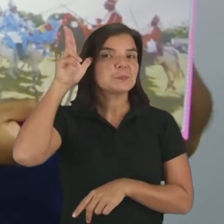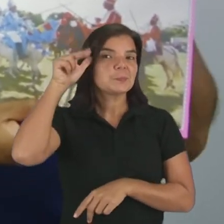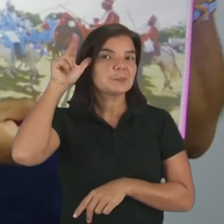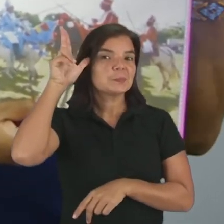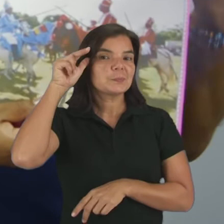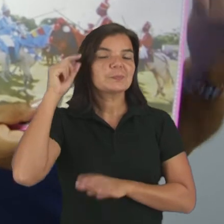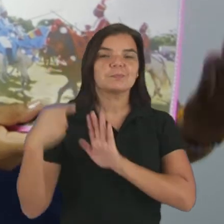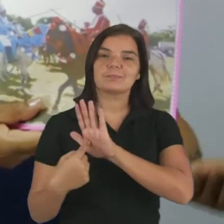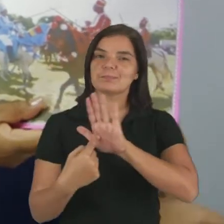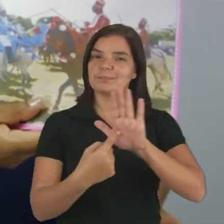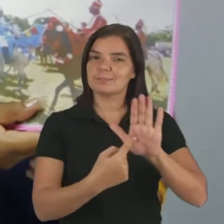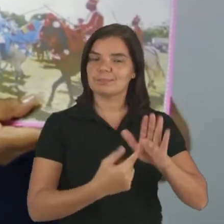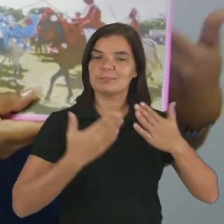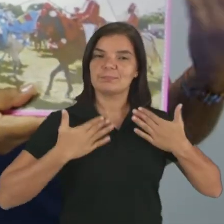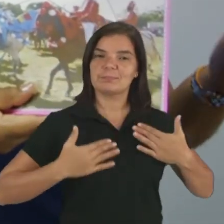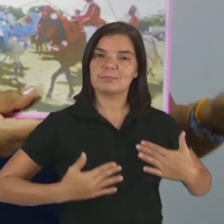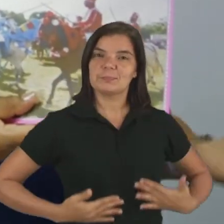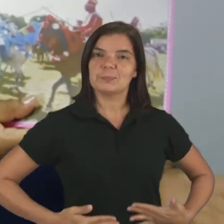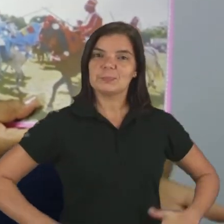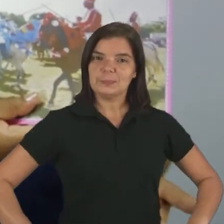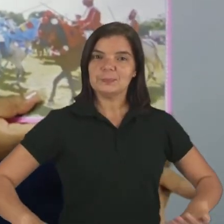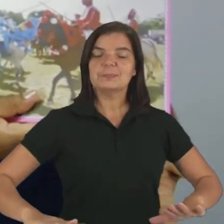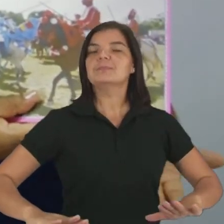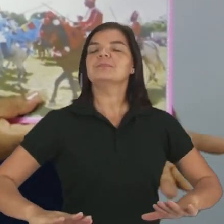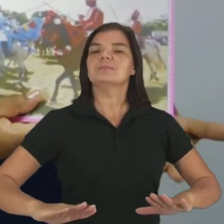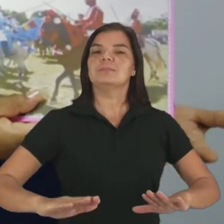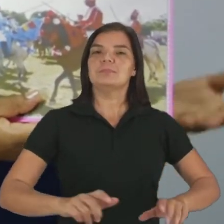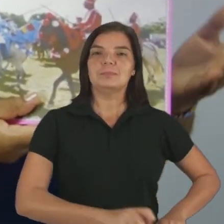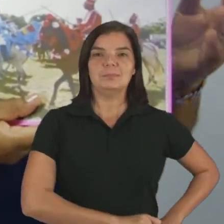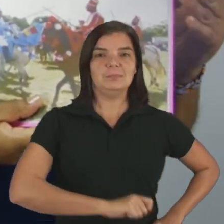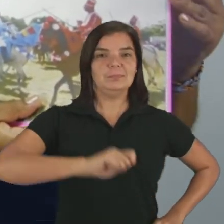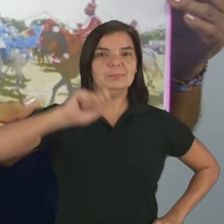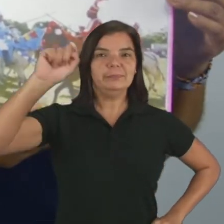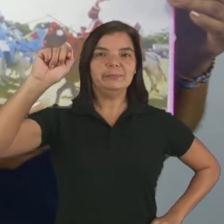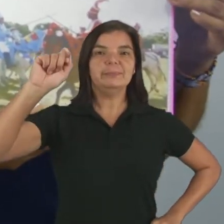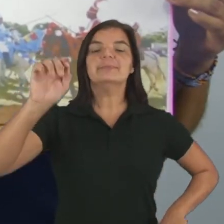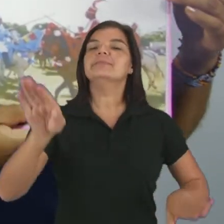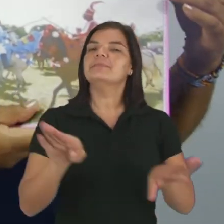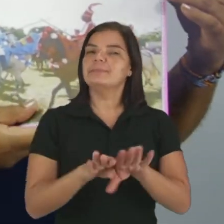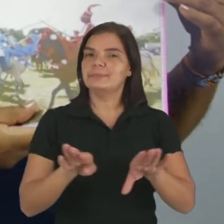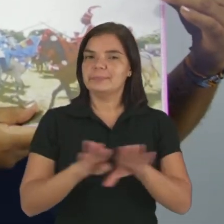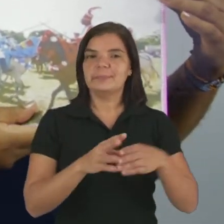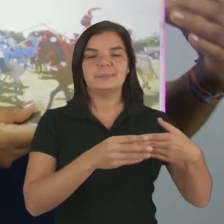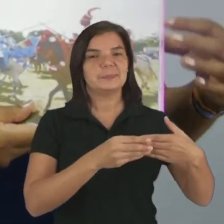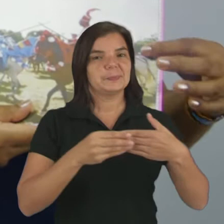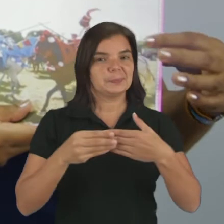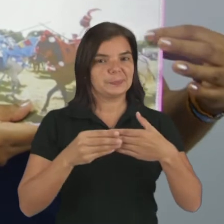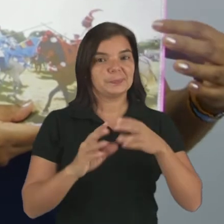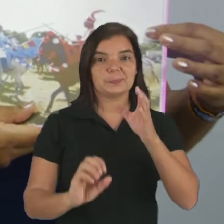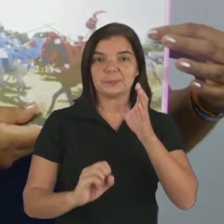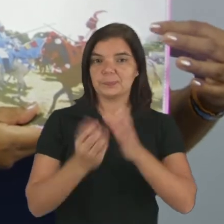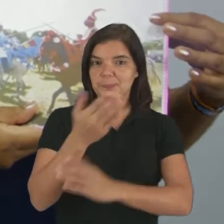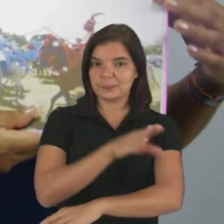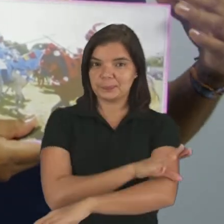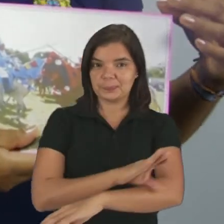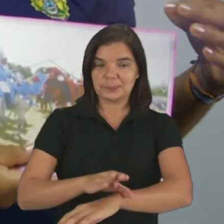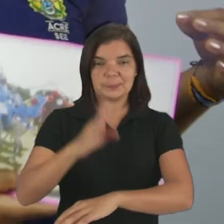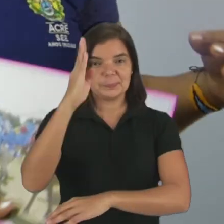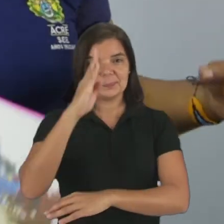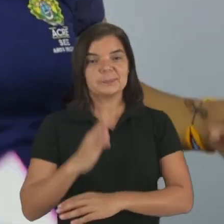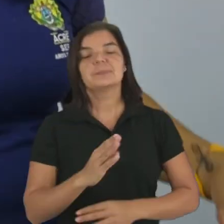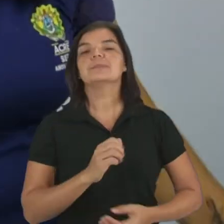mostrando as suas vestimentas, as suas espadas. Então, também foi trazida essa cultura para o